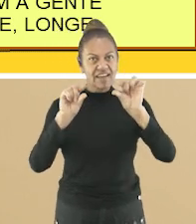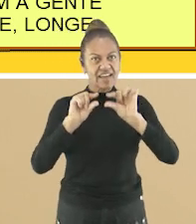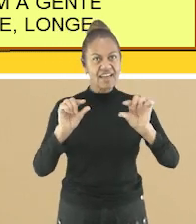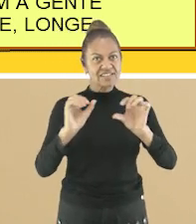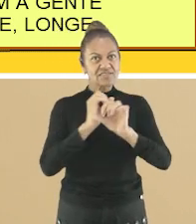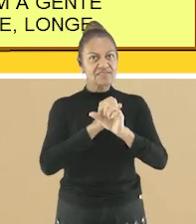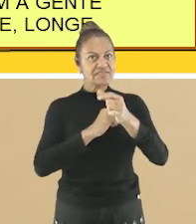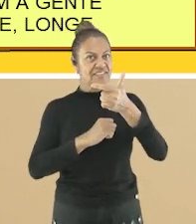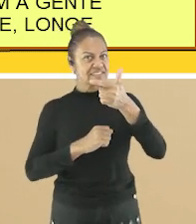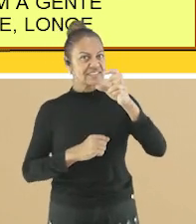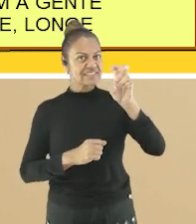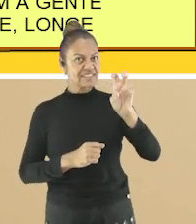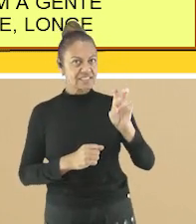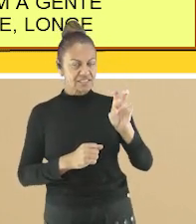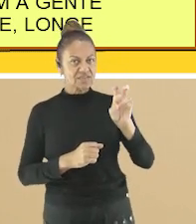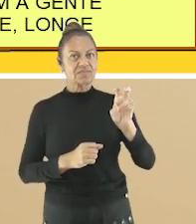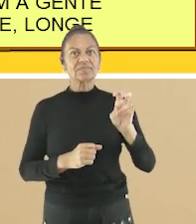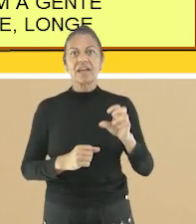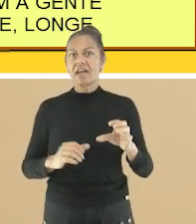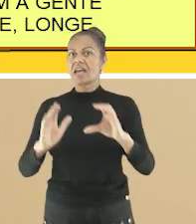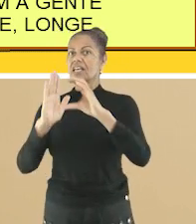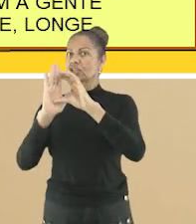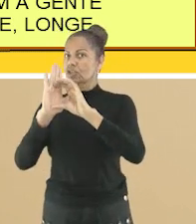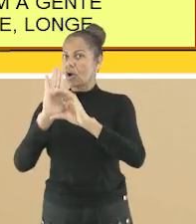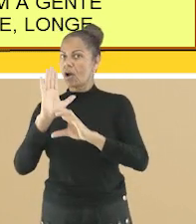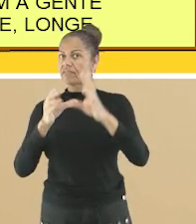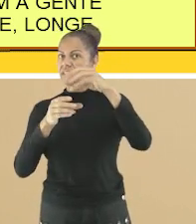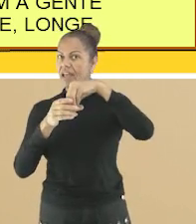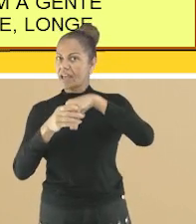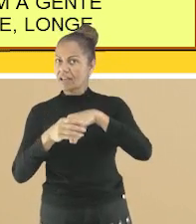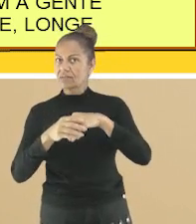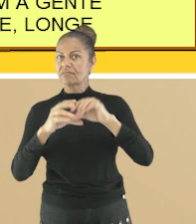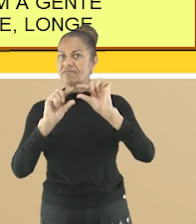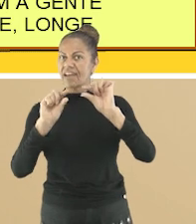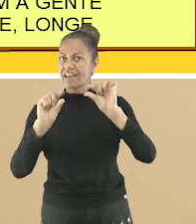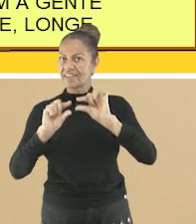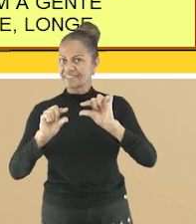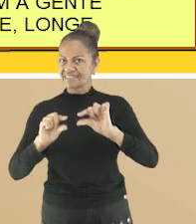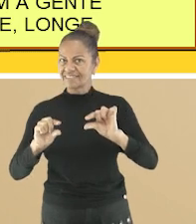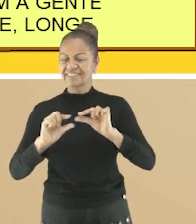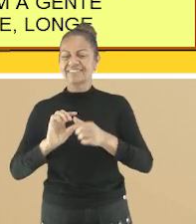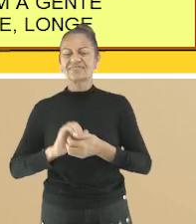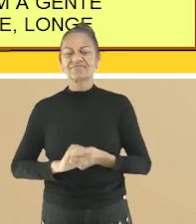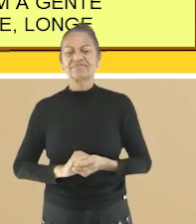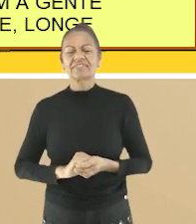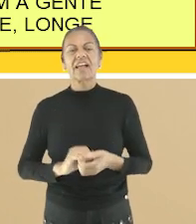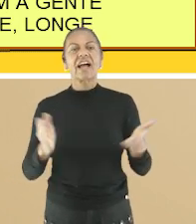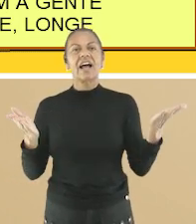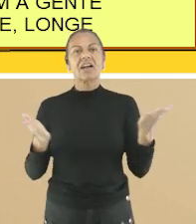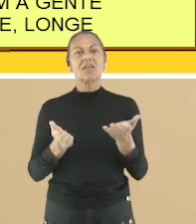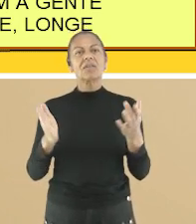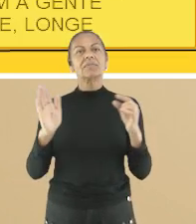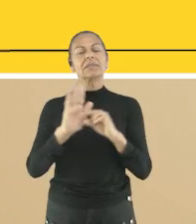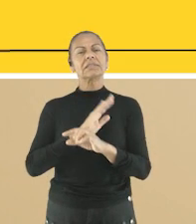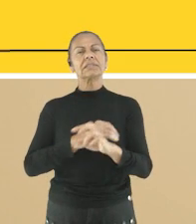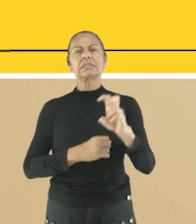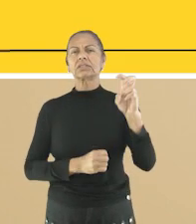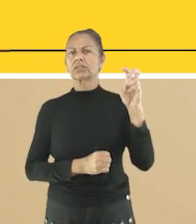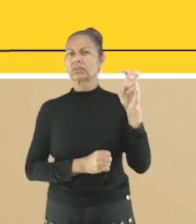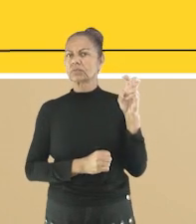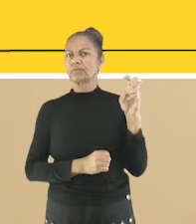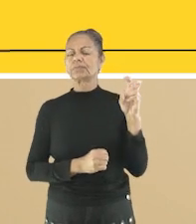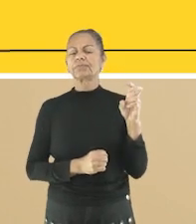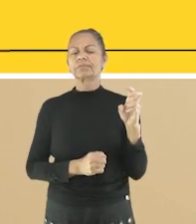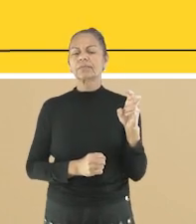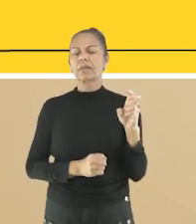Lembre-se, estrofe conjunto de versos E versos é cada linha do poema Combinado? Agora, vamos para a questão número